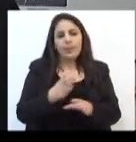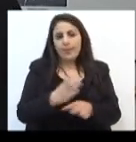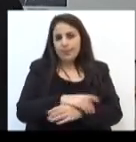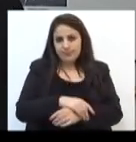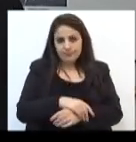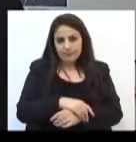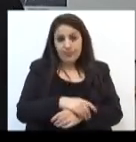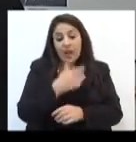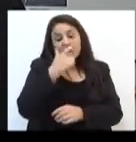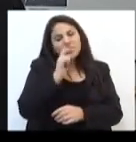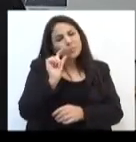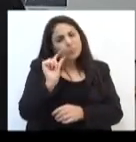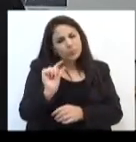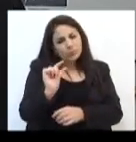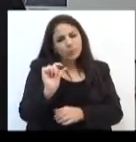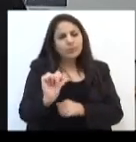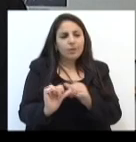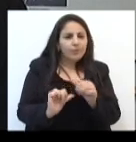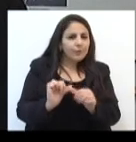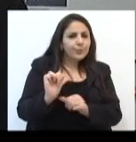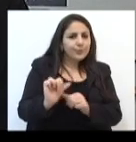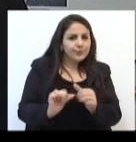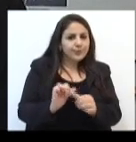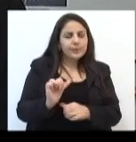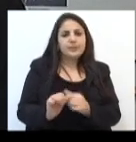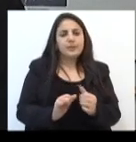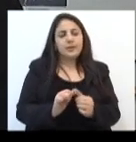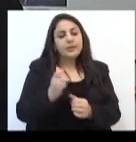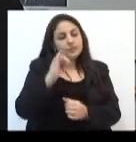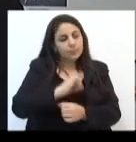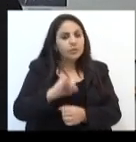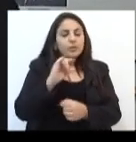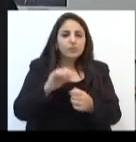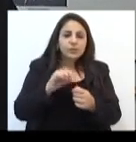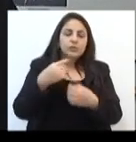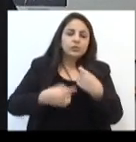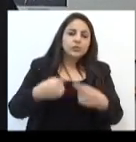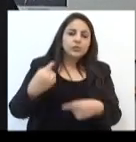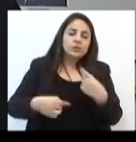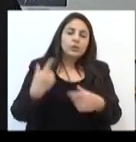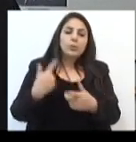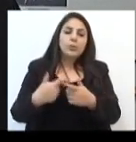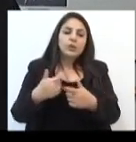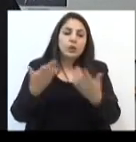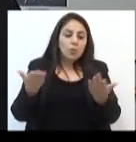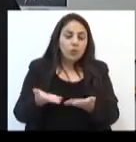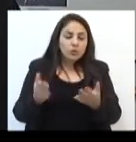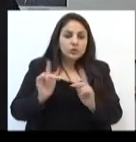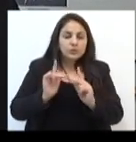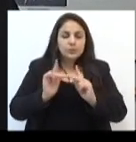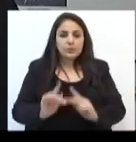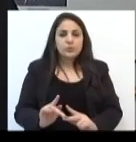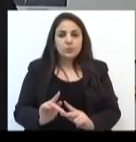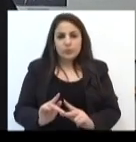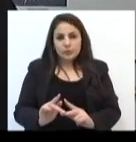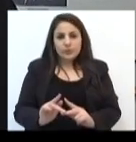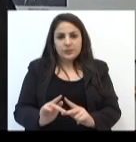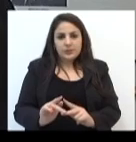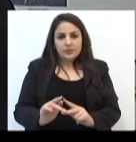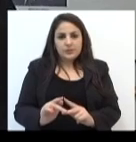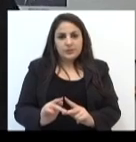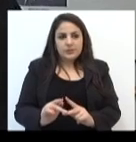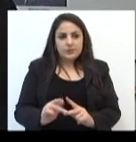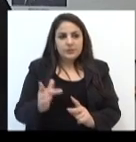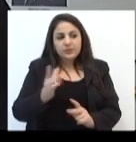completa. Ela foi uma mini-reforma. Mas foi importante nós fazermos o debate, porque hoje as pessoas estão